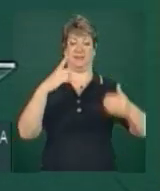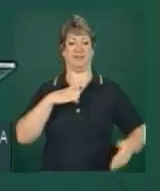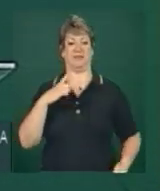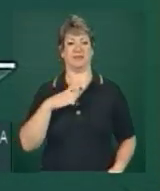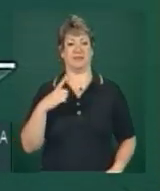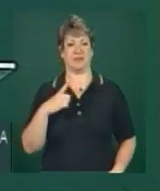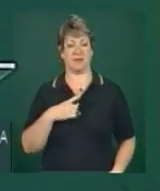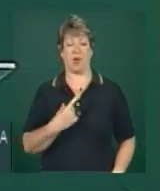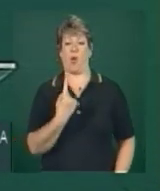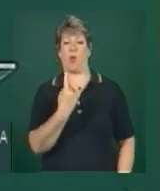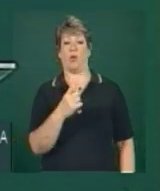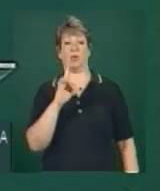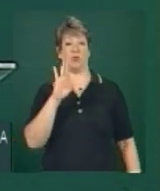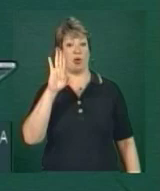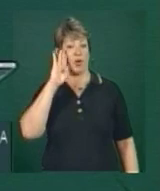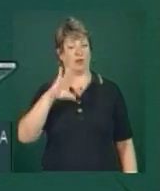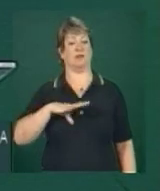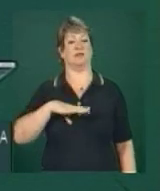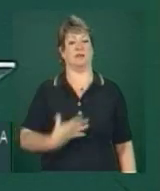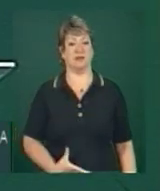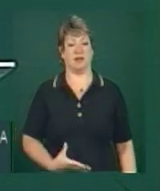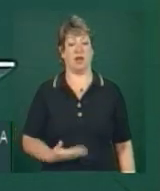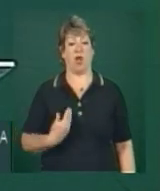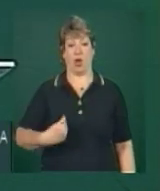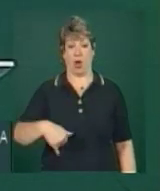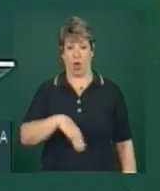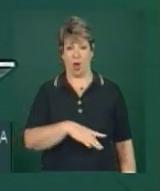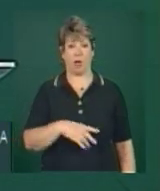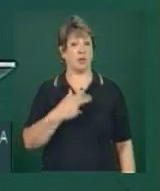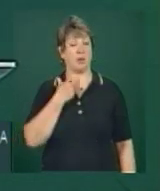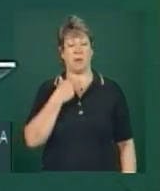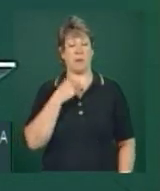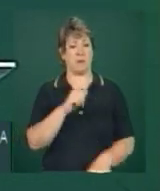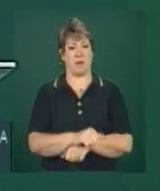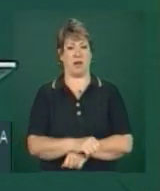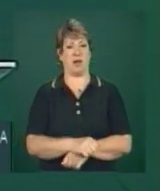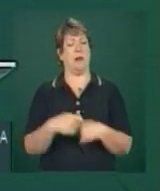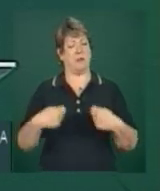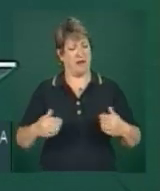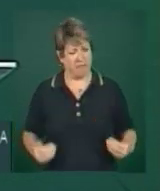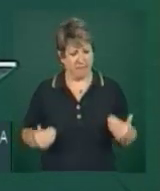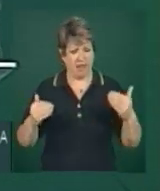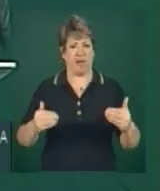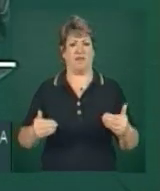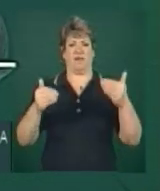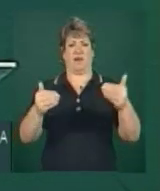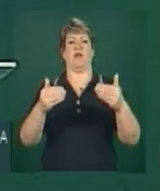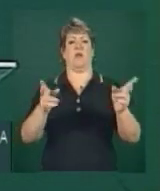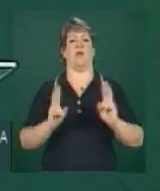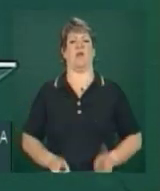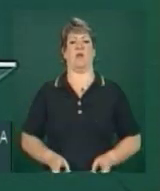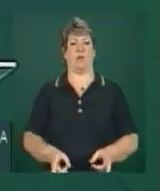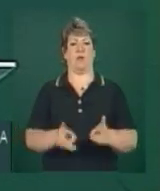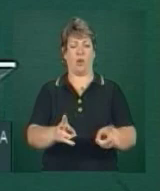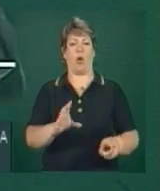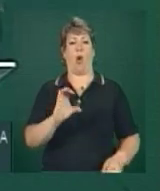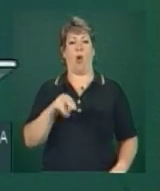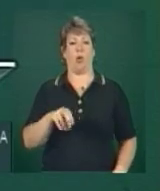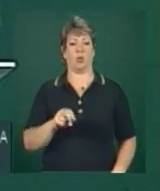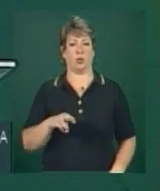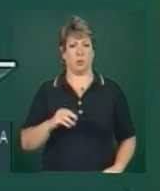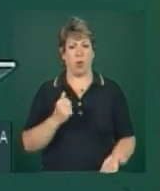só desafio, nós não temos de parar, nós temos de avançar, continuar consumindo,